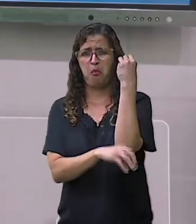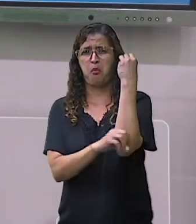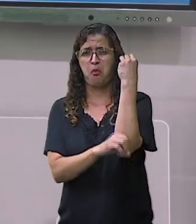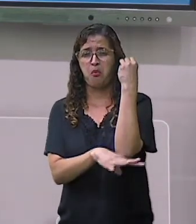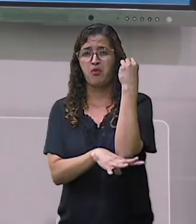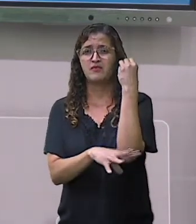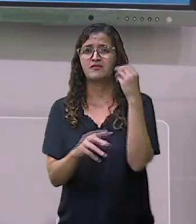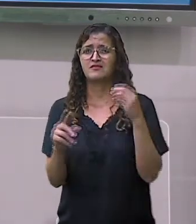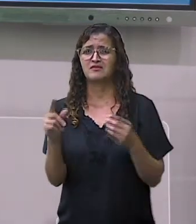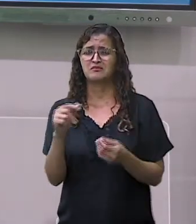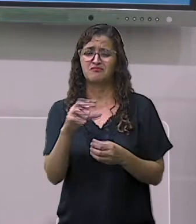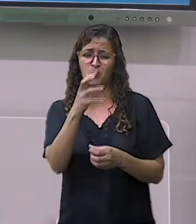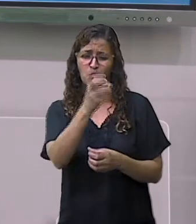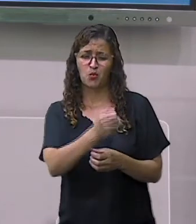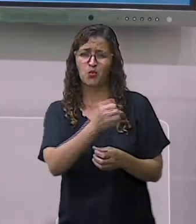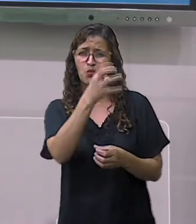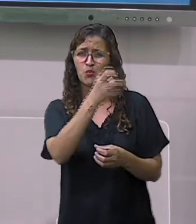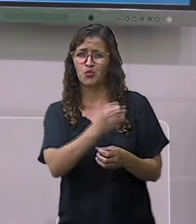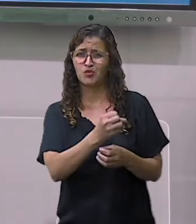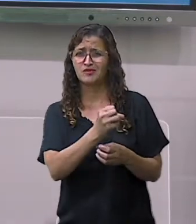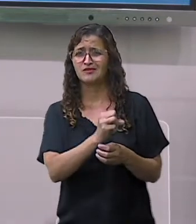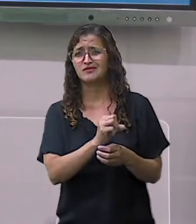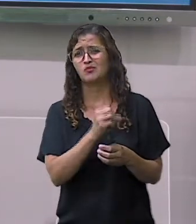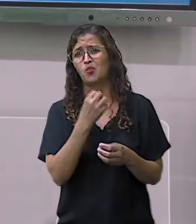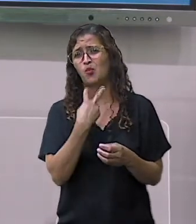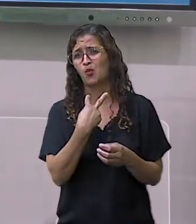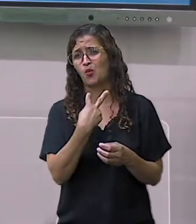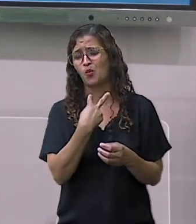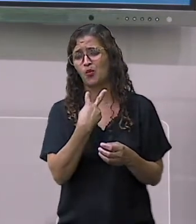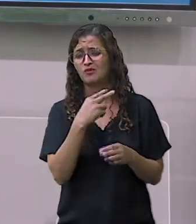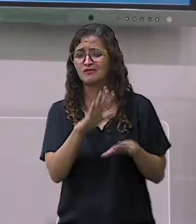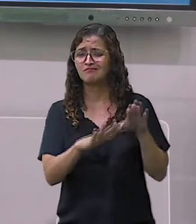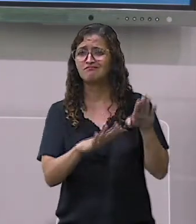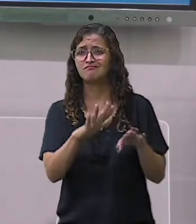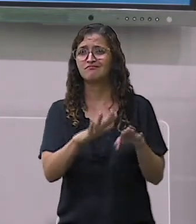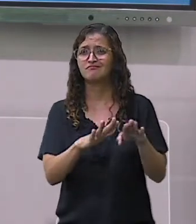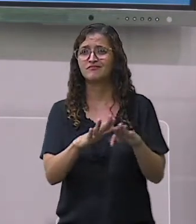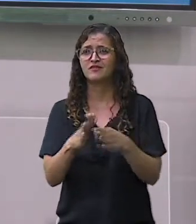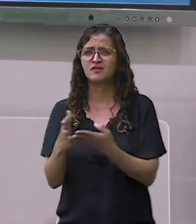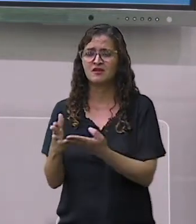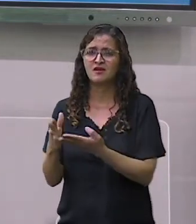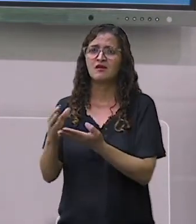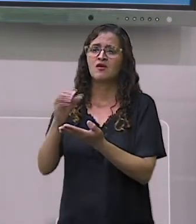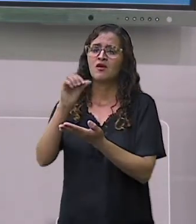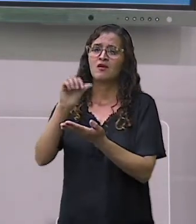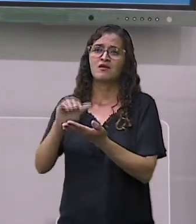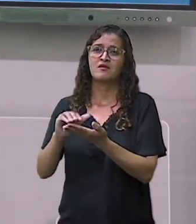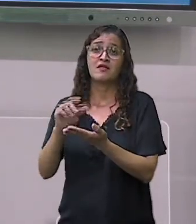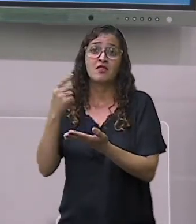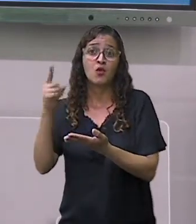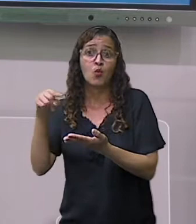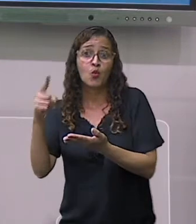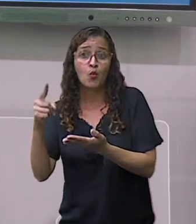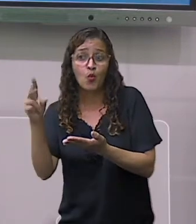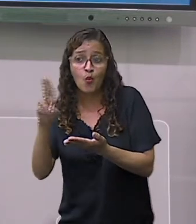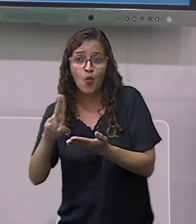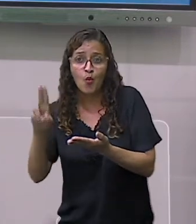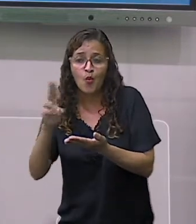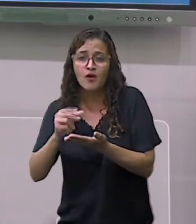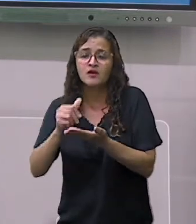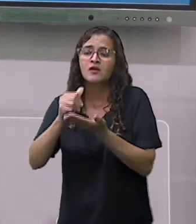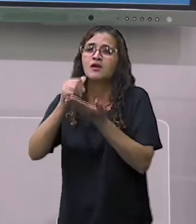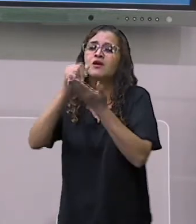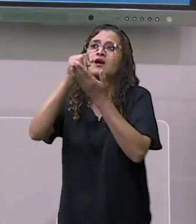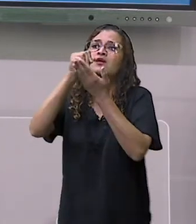fermentado, aquele que tem o lactobacilo vivo, o que que acontece? Ele vai regenerar a sua